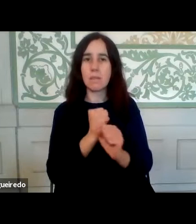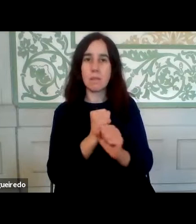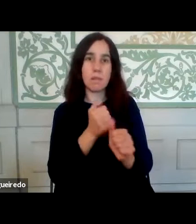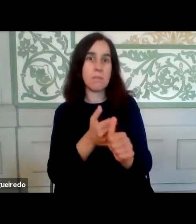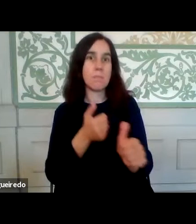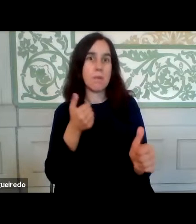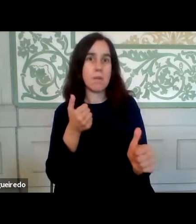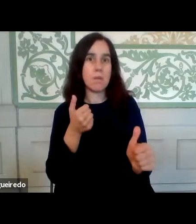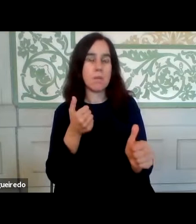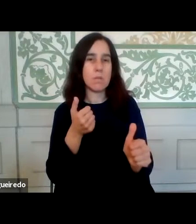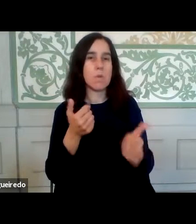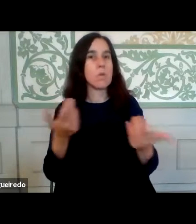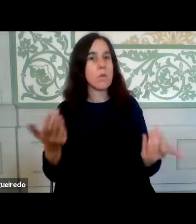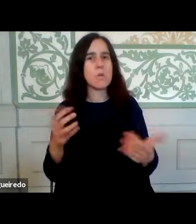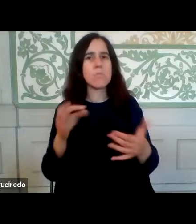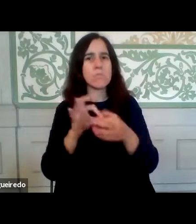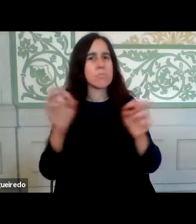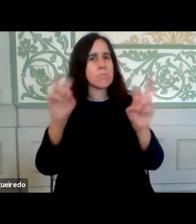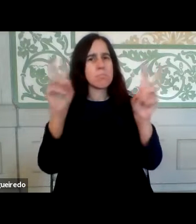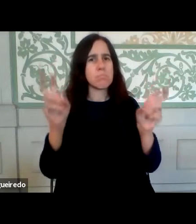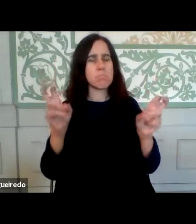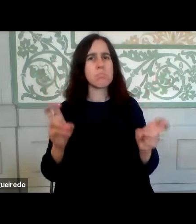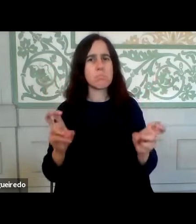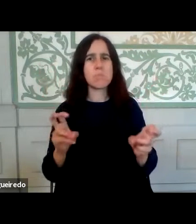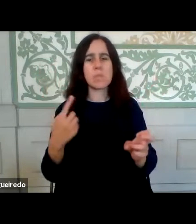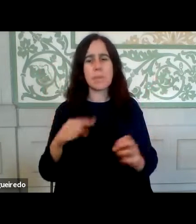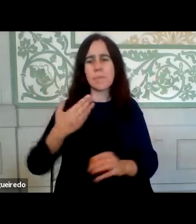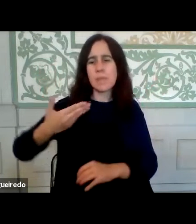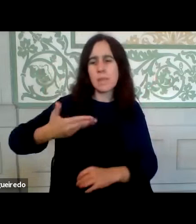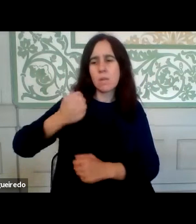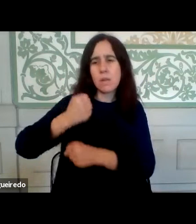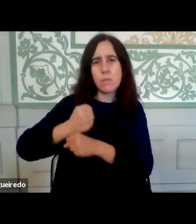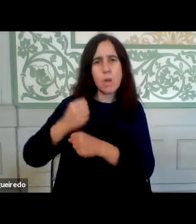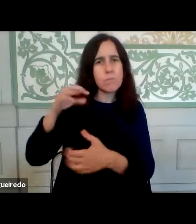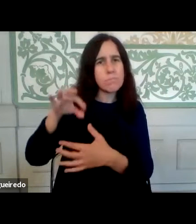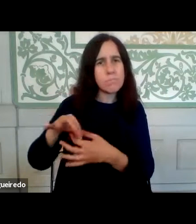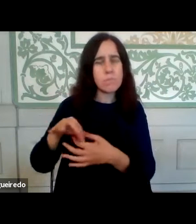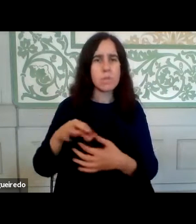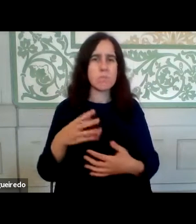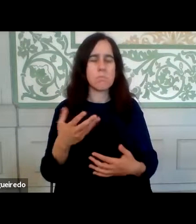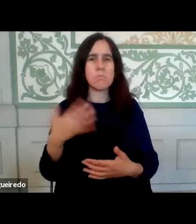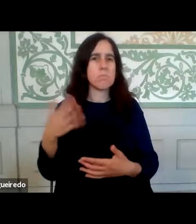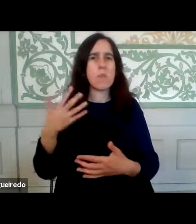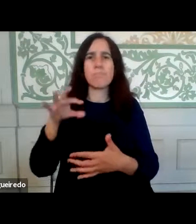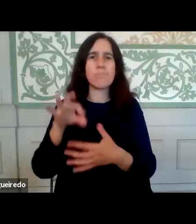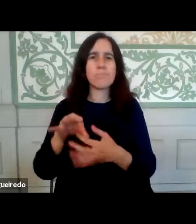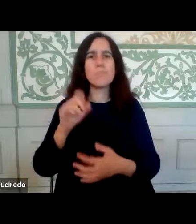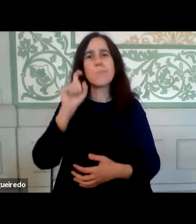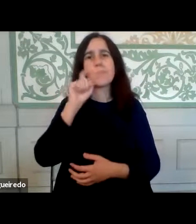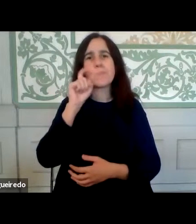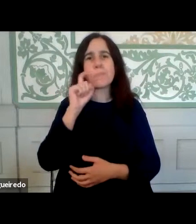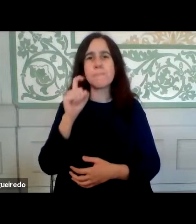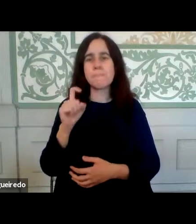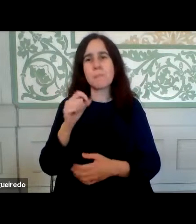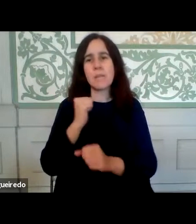quer em matéria de direitos laborais, que têm a ver com a salvaguarda de períodos